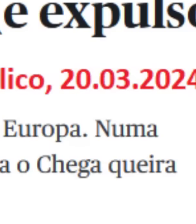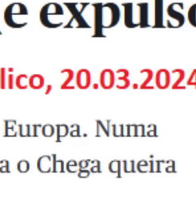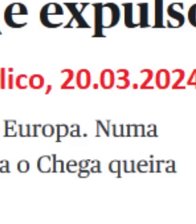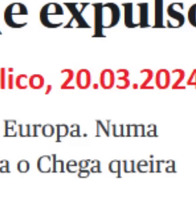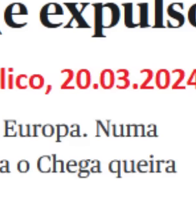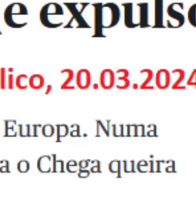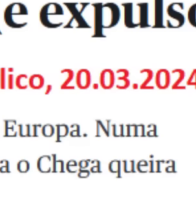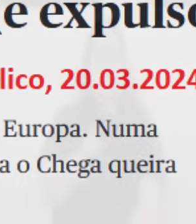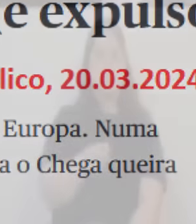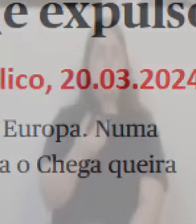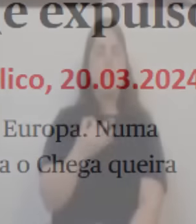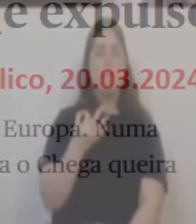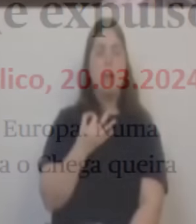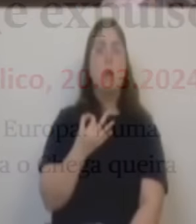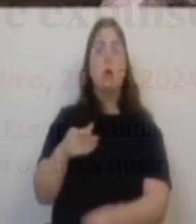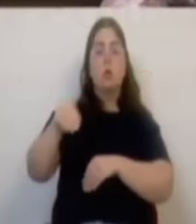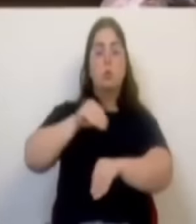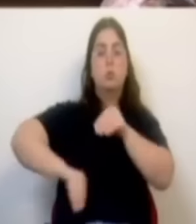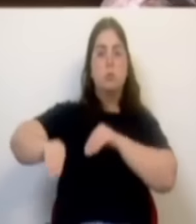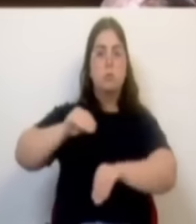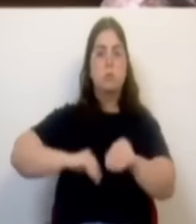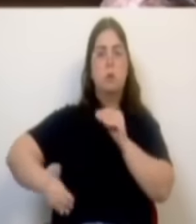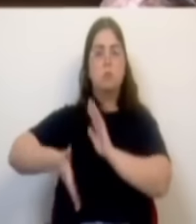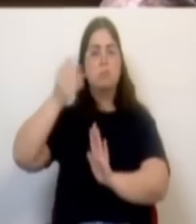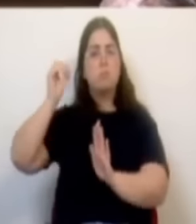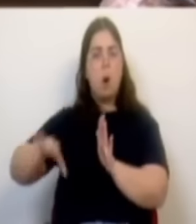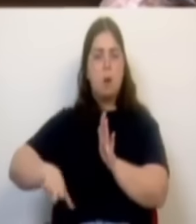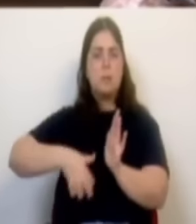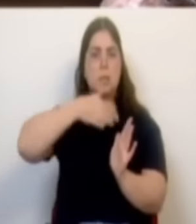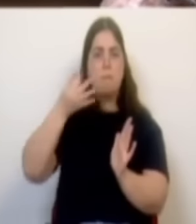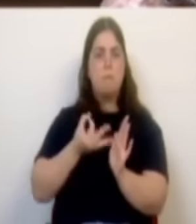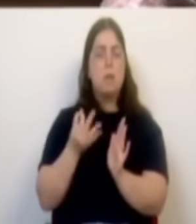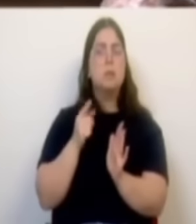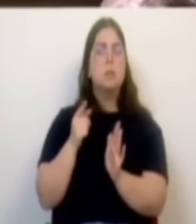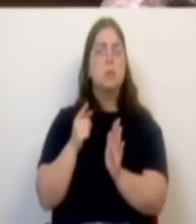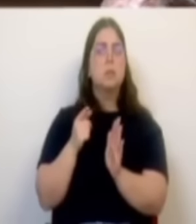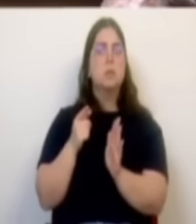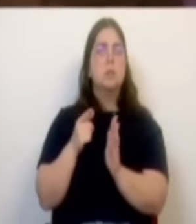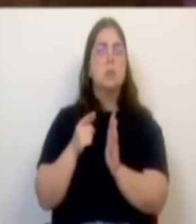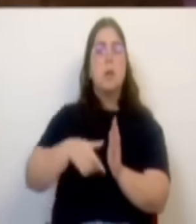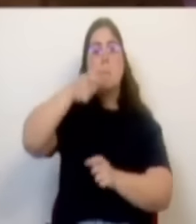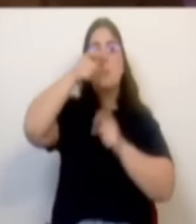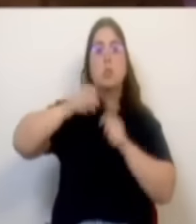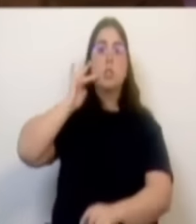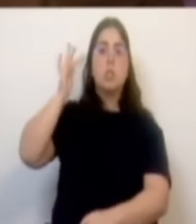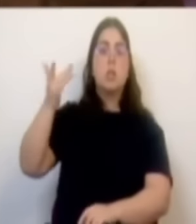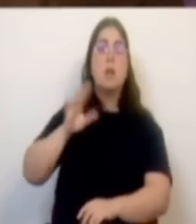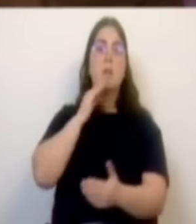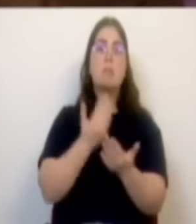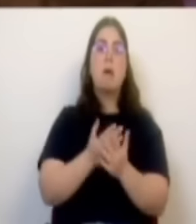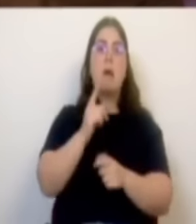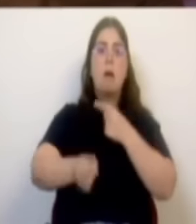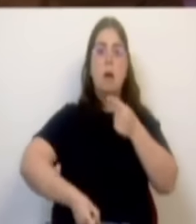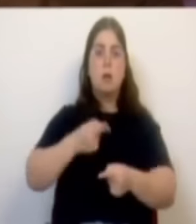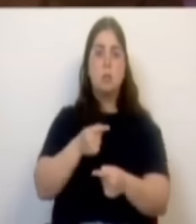se aqueles votos perdidos, e que diz que foram perdidos, pelos imigrantes, têm sido por inutilidade dos deputados